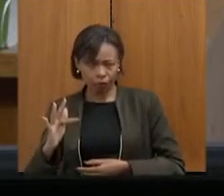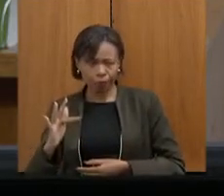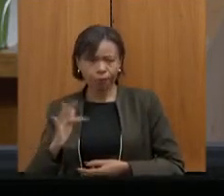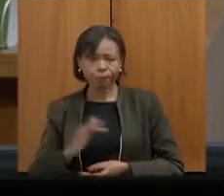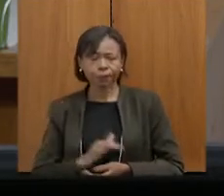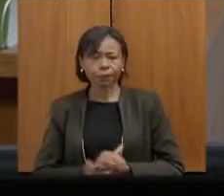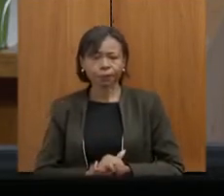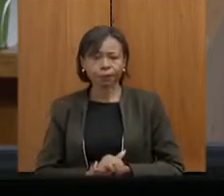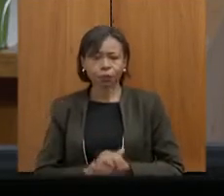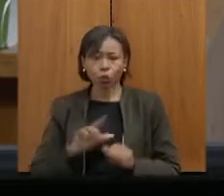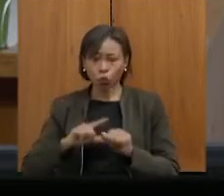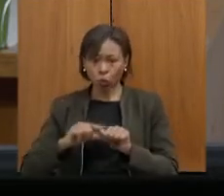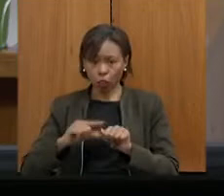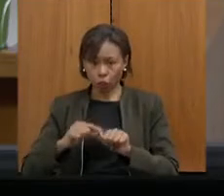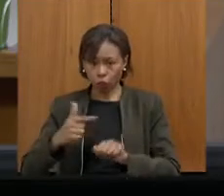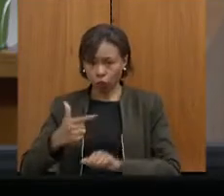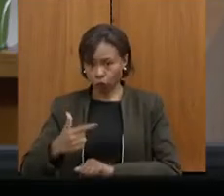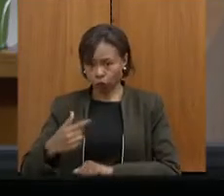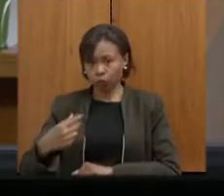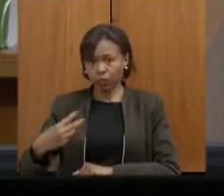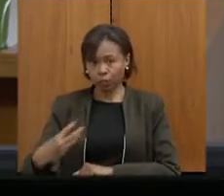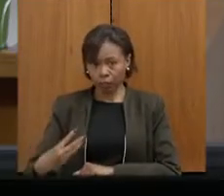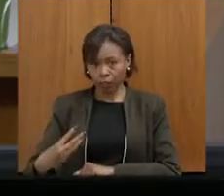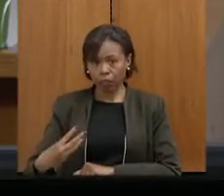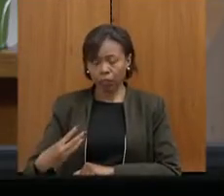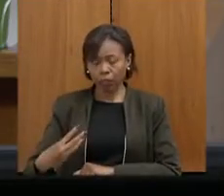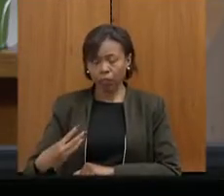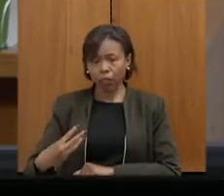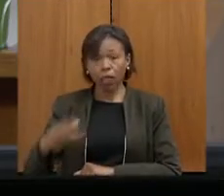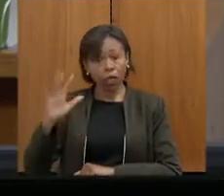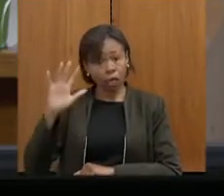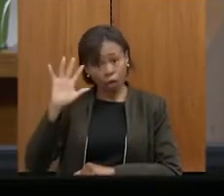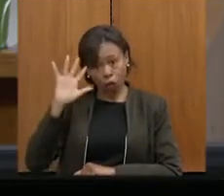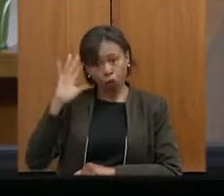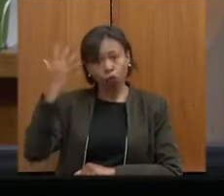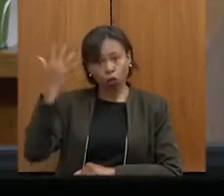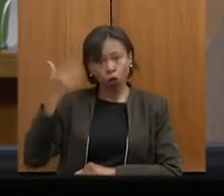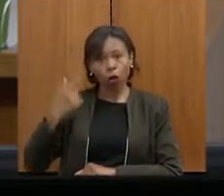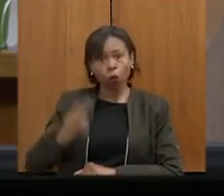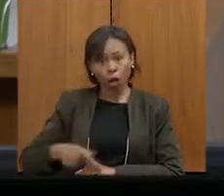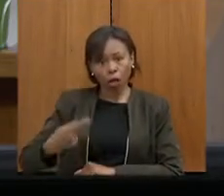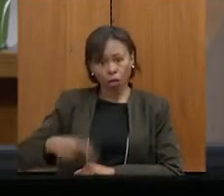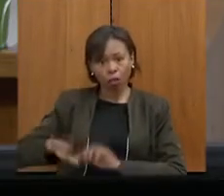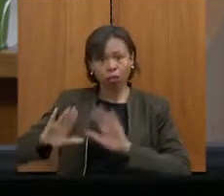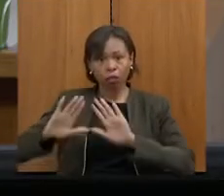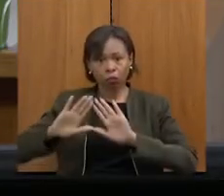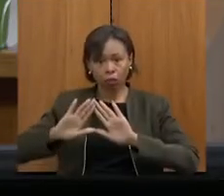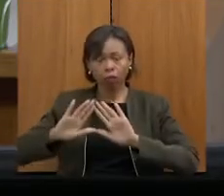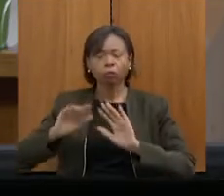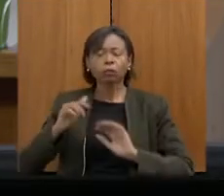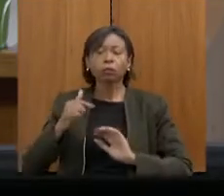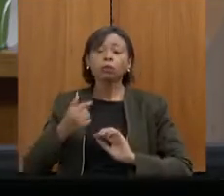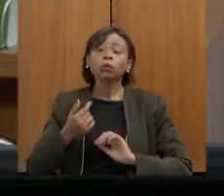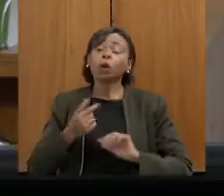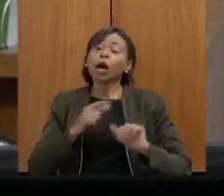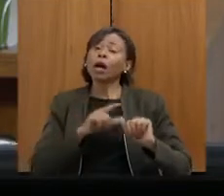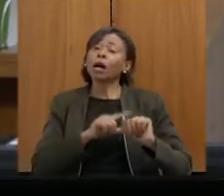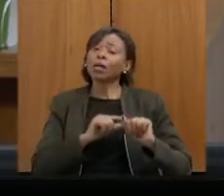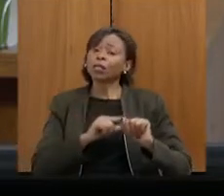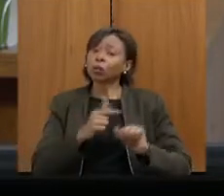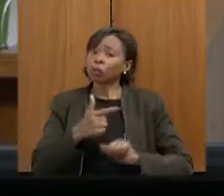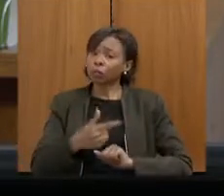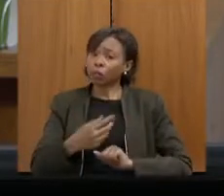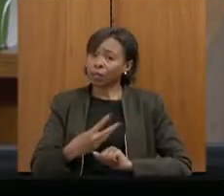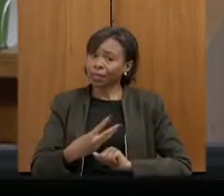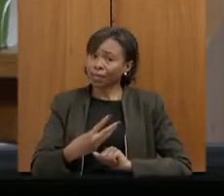artigo 23, que foi a solução contra a Assembleia, como eu coloquei aqui, o artigo 23 é necessário,